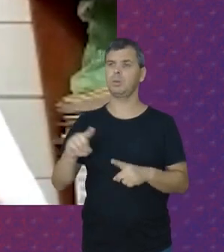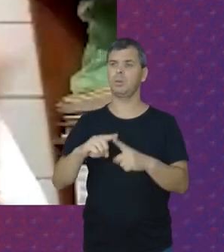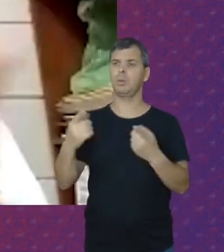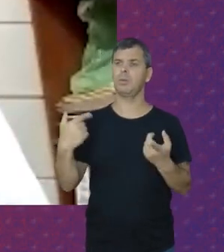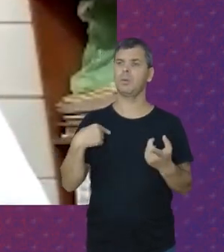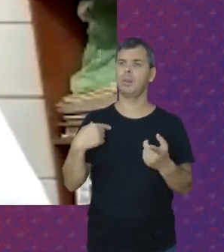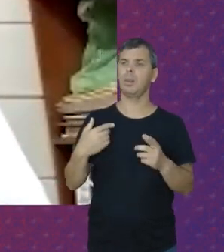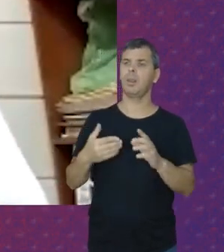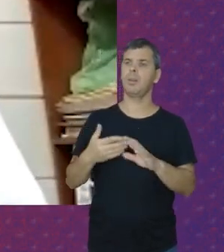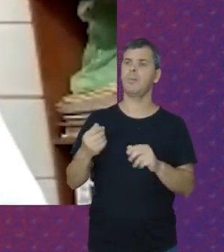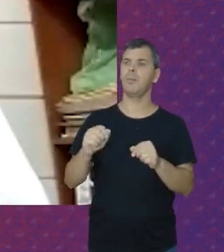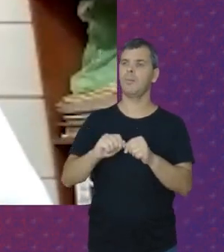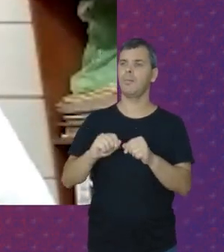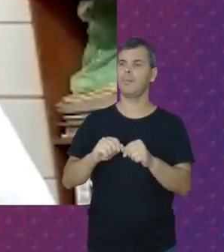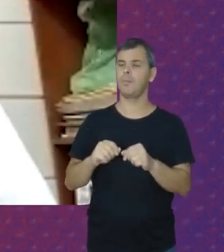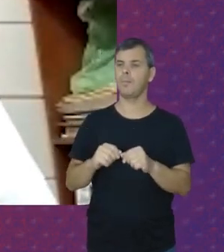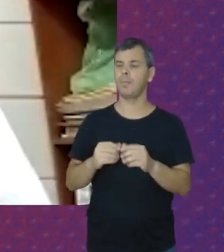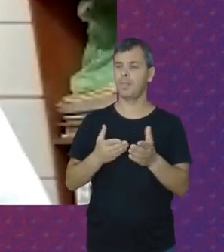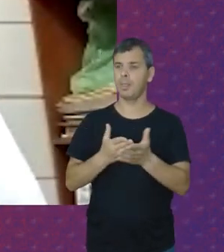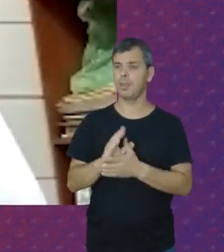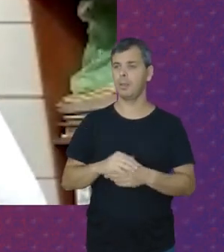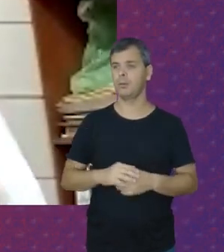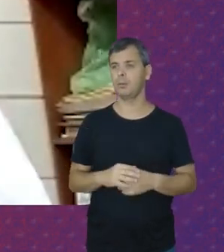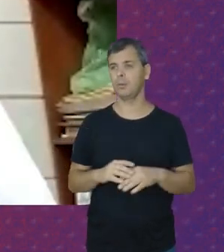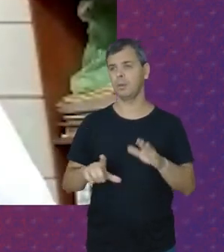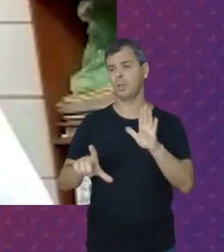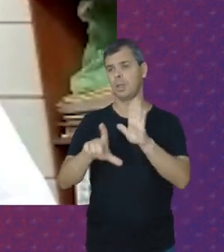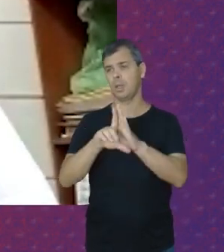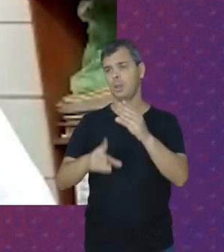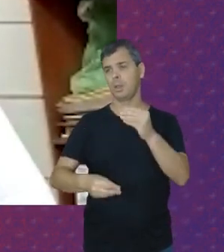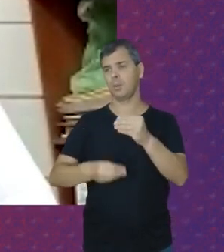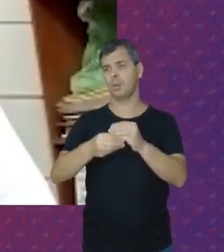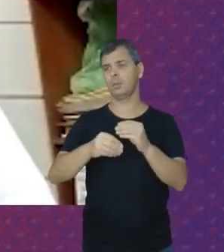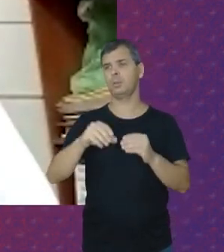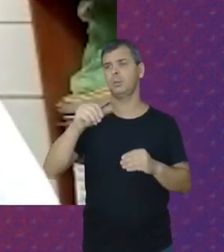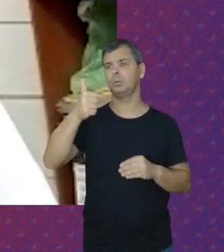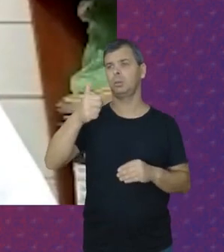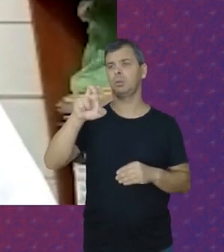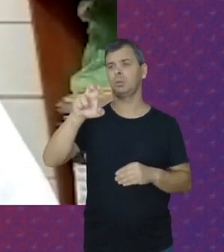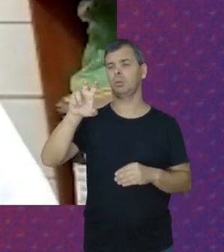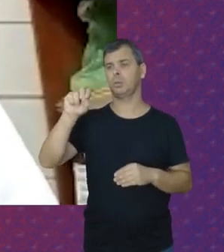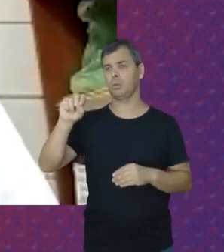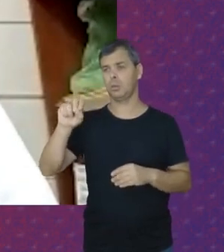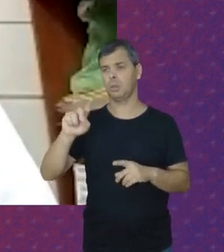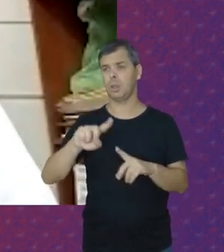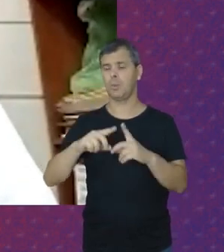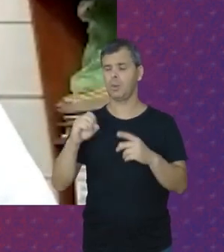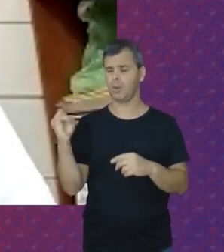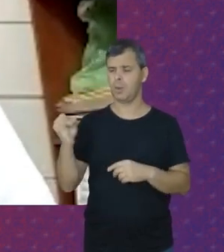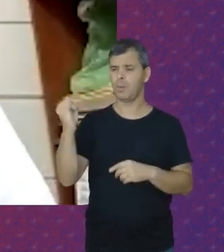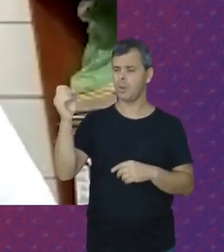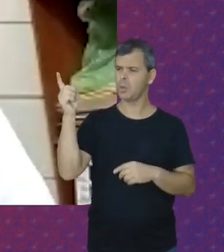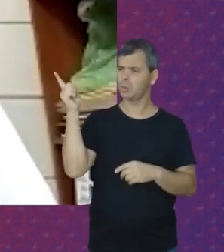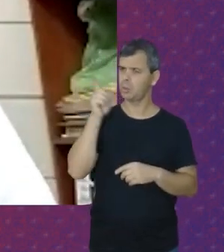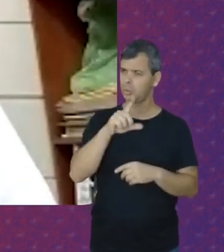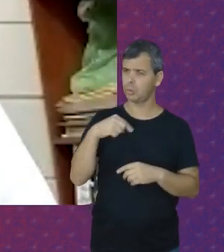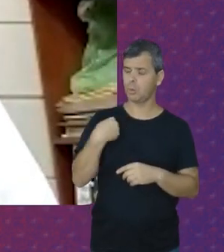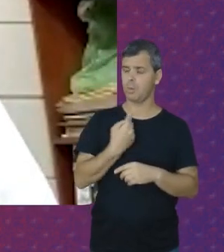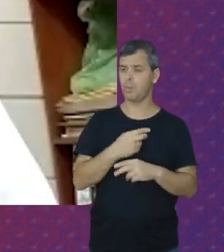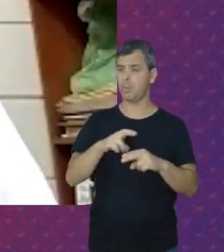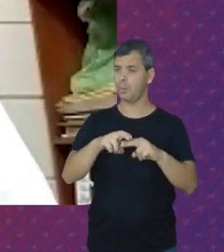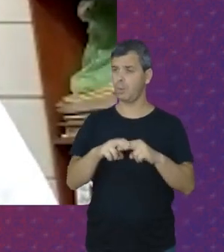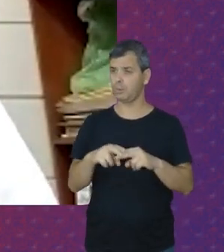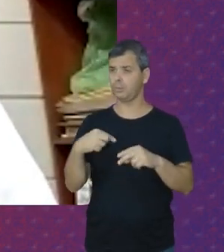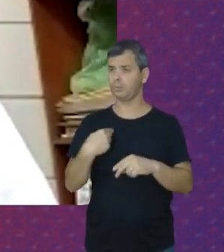meses Para reglamentar Entrar em vigor Com a lei Complementar 150 Muito importante Essa conquista Porém